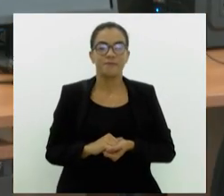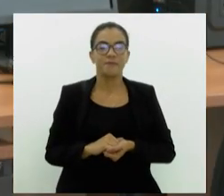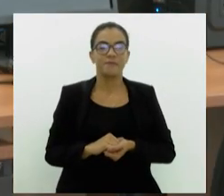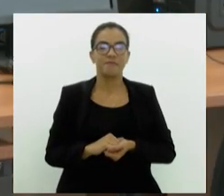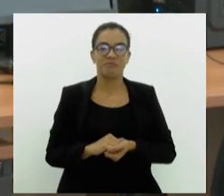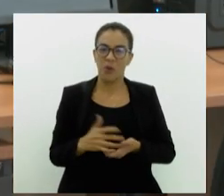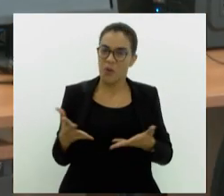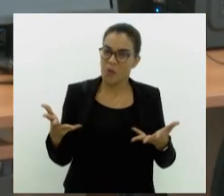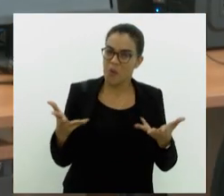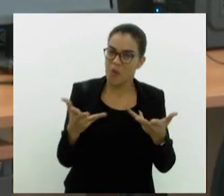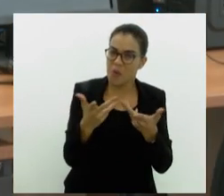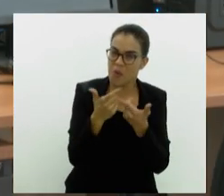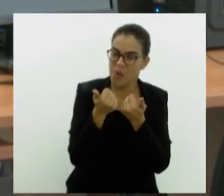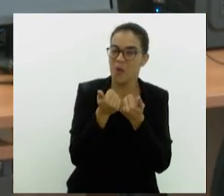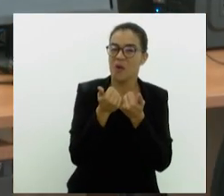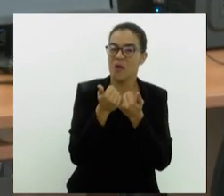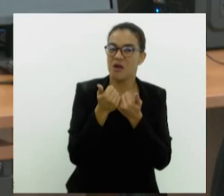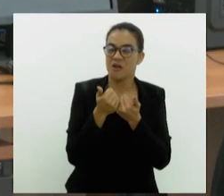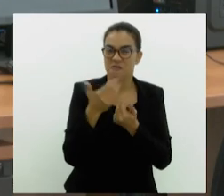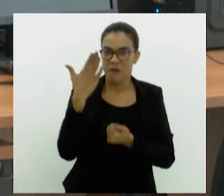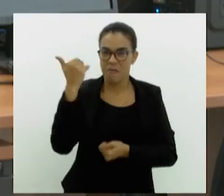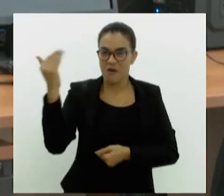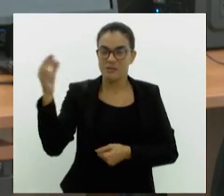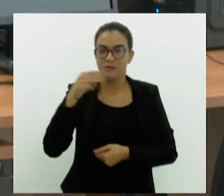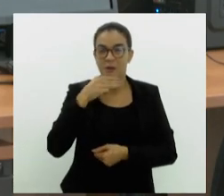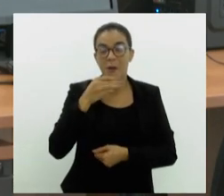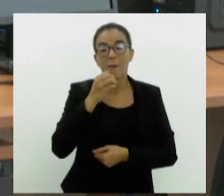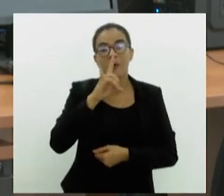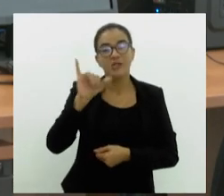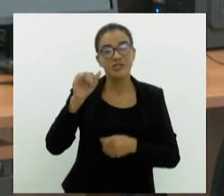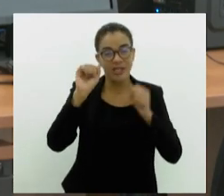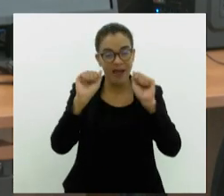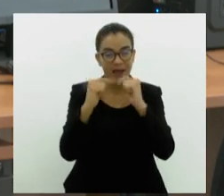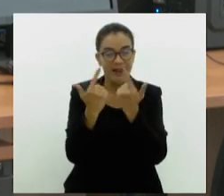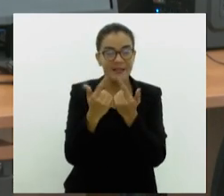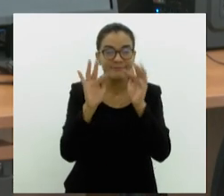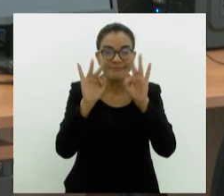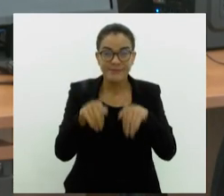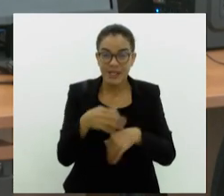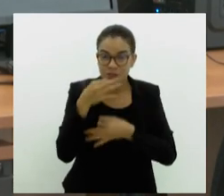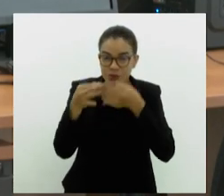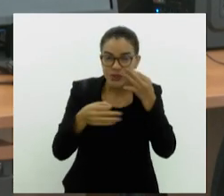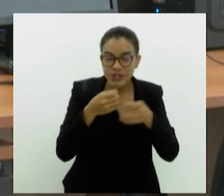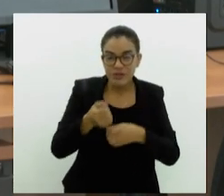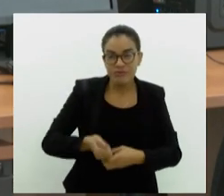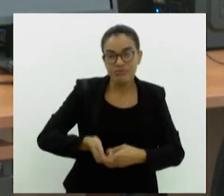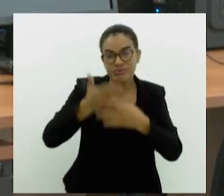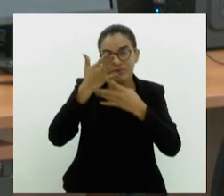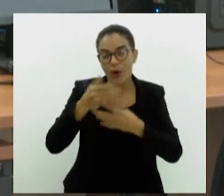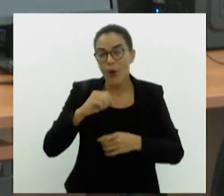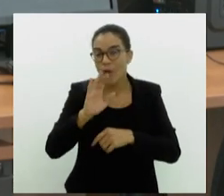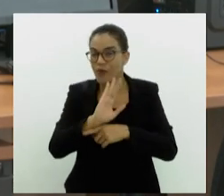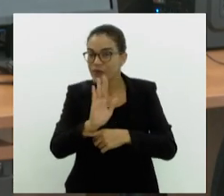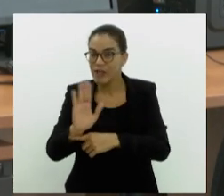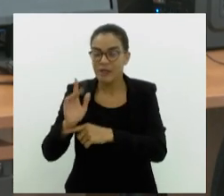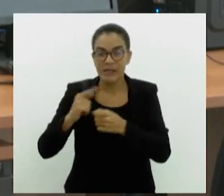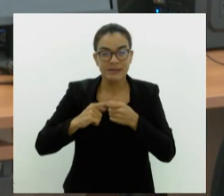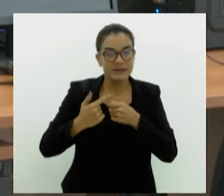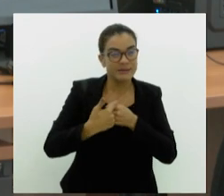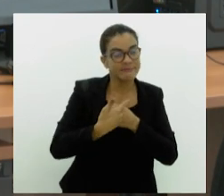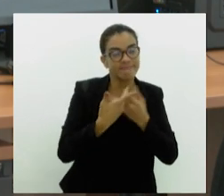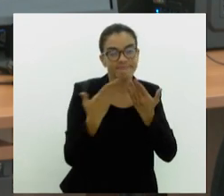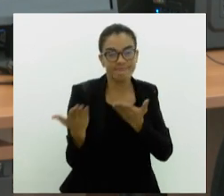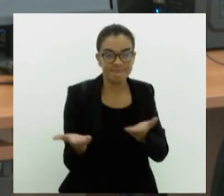Grandes personalidades da Mangueira. O Bom Dia Alerje termina aqui. Se você quiser enviar sugestões ou vídeos aí da sua cidade, é só